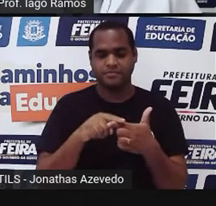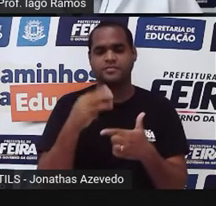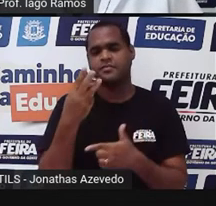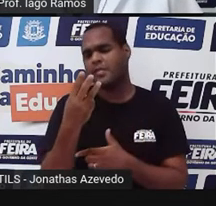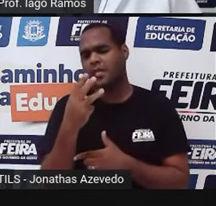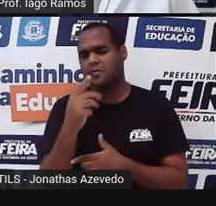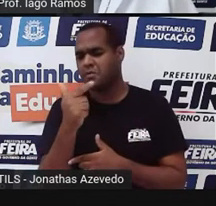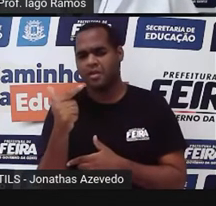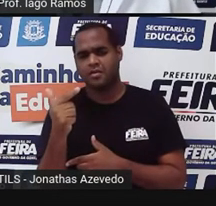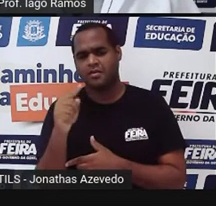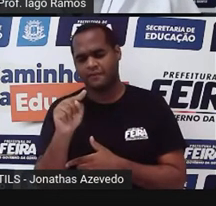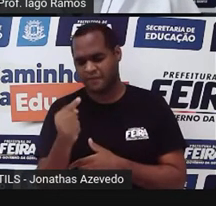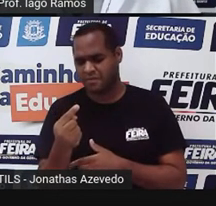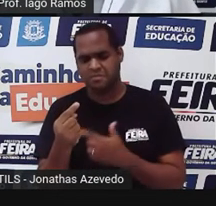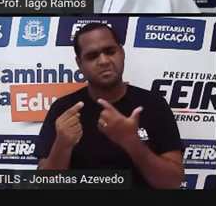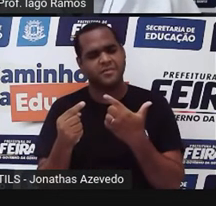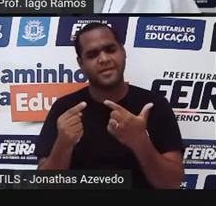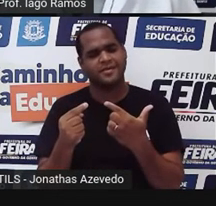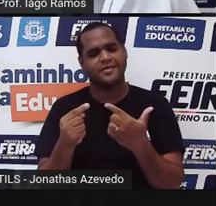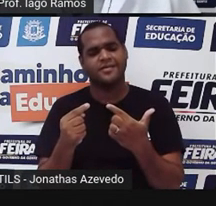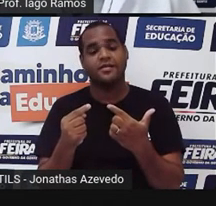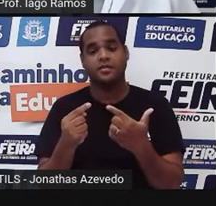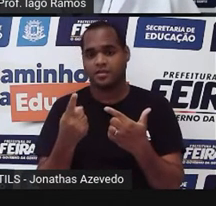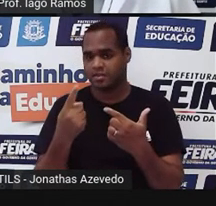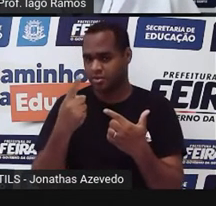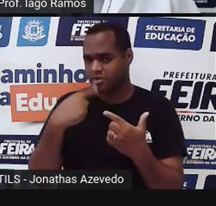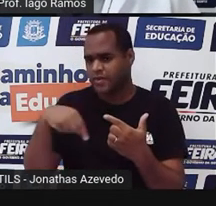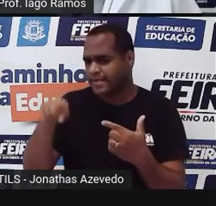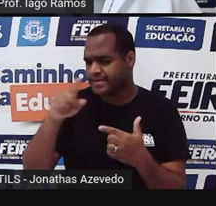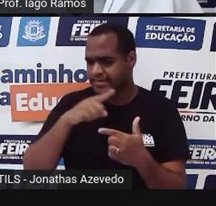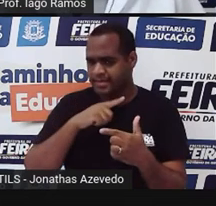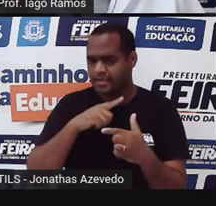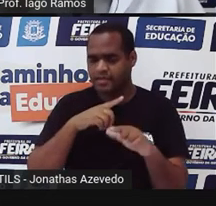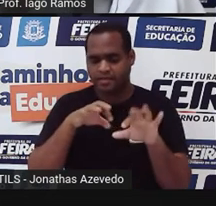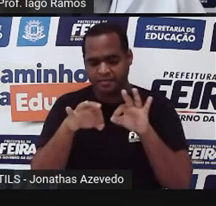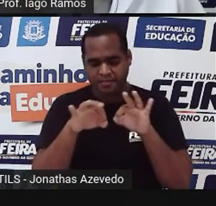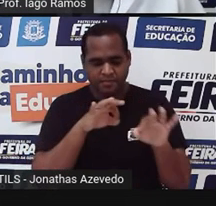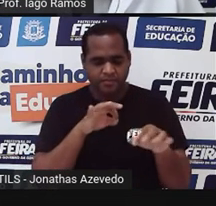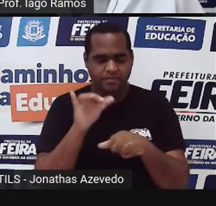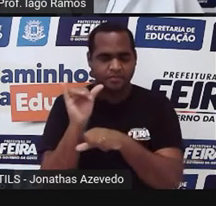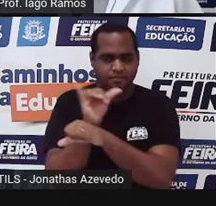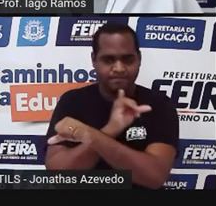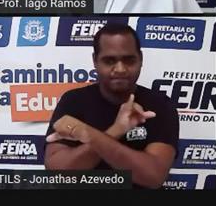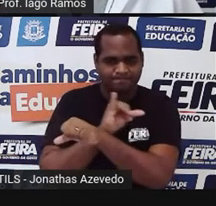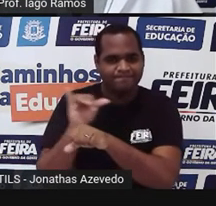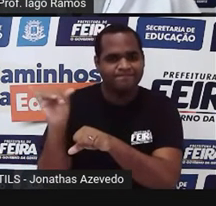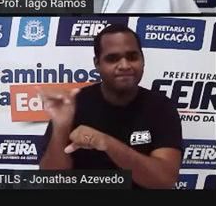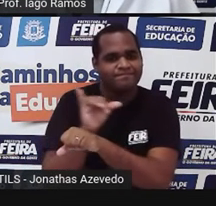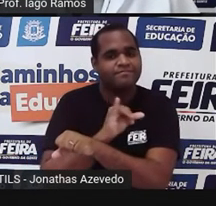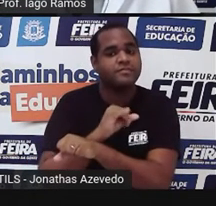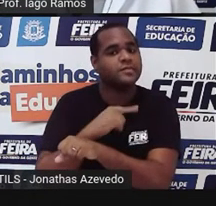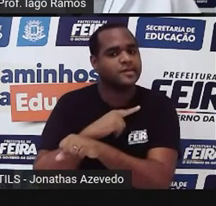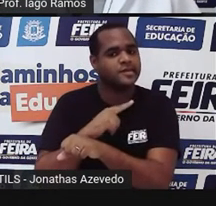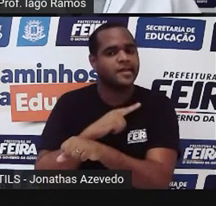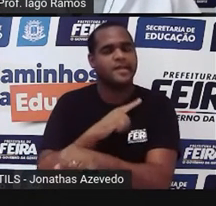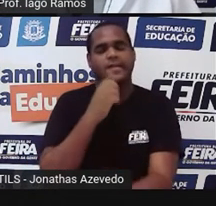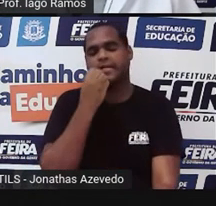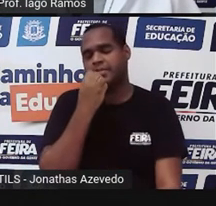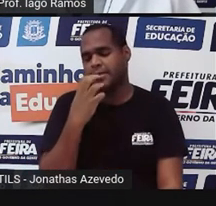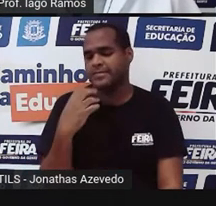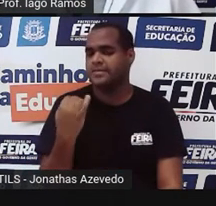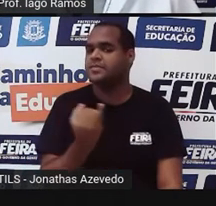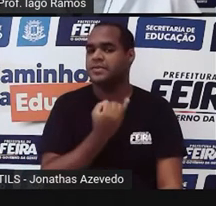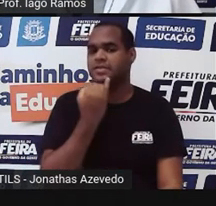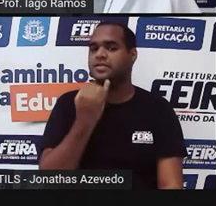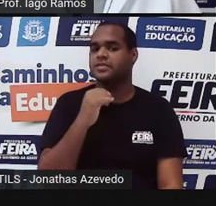vírgula? Aqui a gente vai fazer uma... a gente vai usar uma estratégia bastante interessante. Qual é estratégia bastante